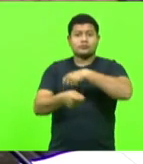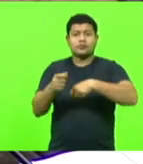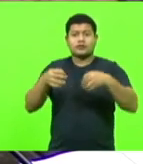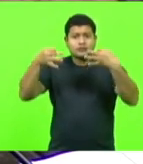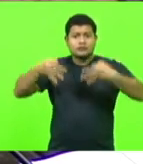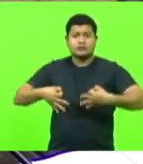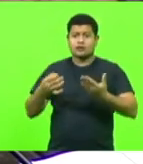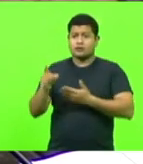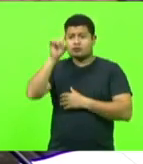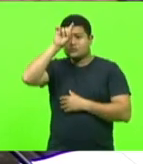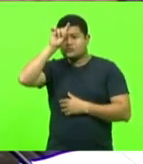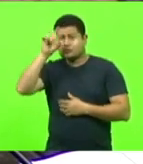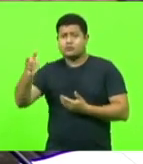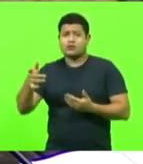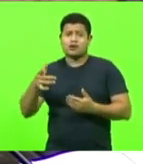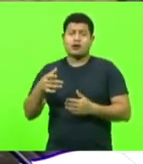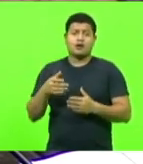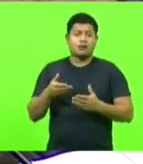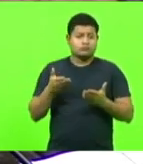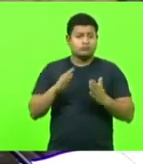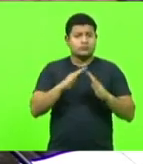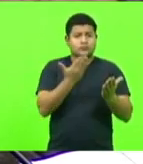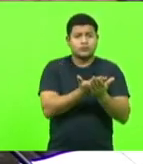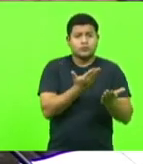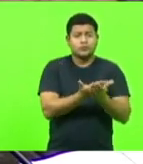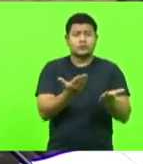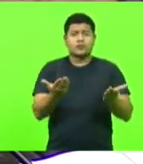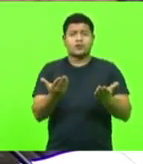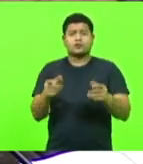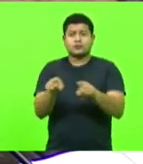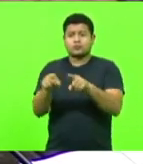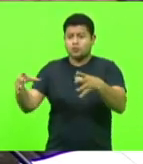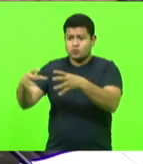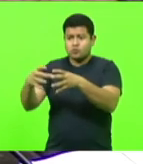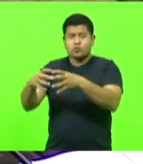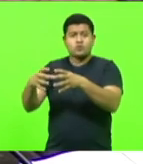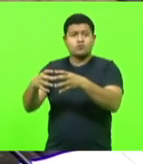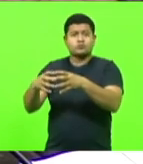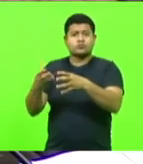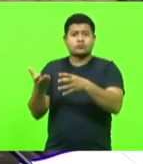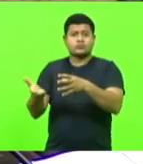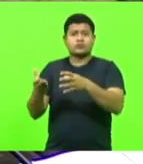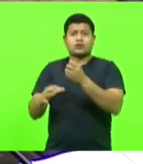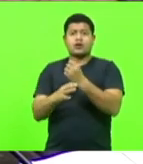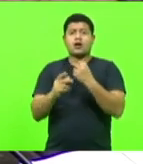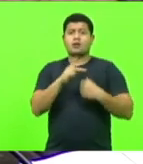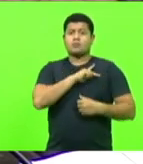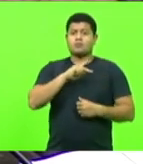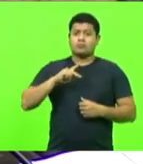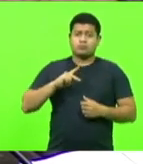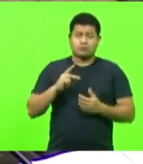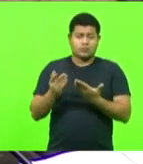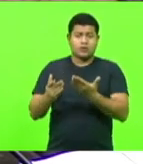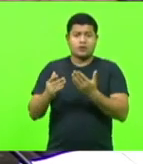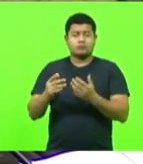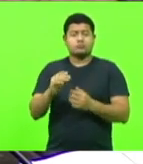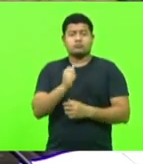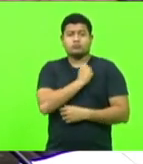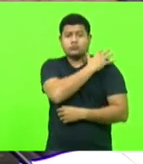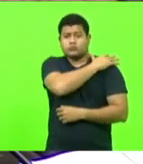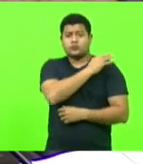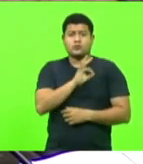conseguimos dar atenção aos nossos batalhões, garantir que os nossos soldados tenham equipamento e que nossas viaturas estejam